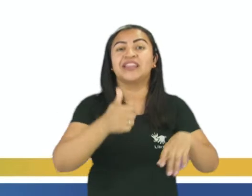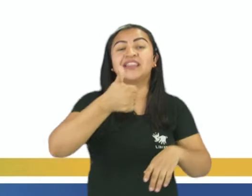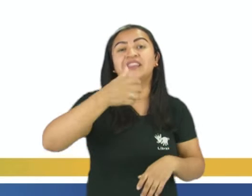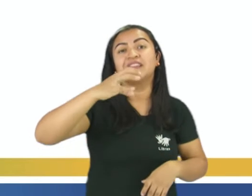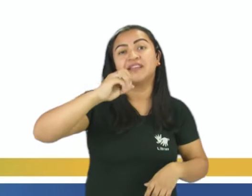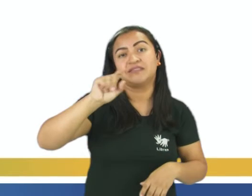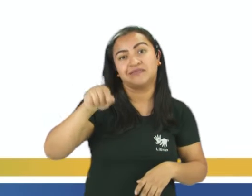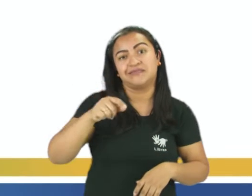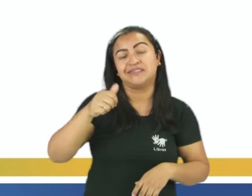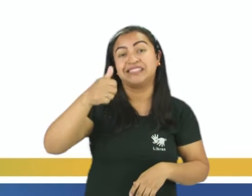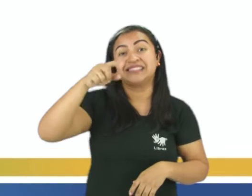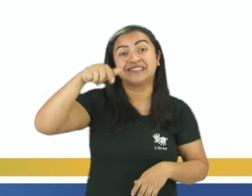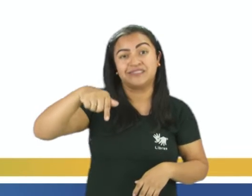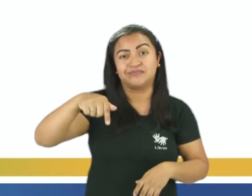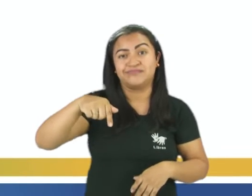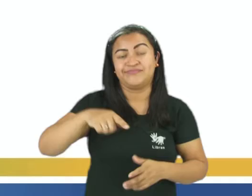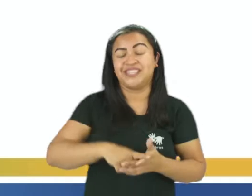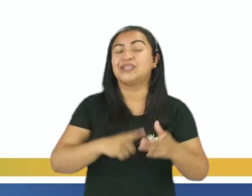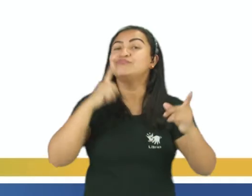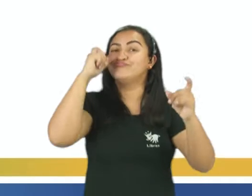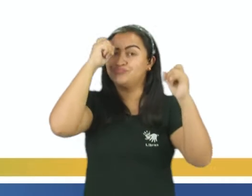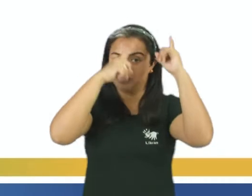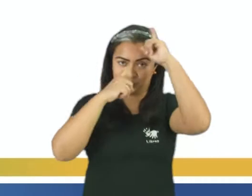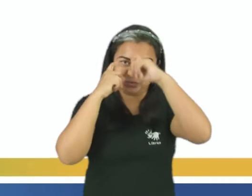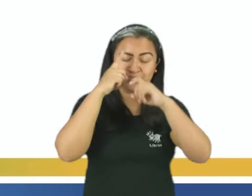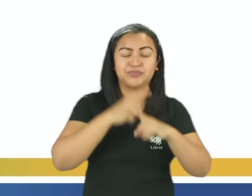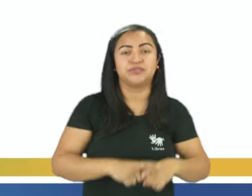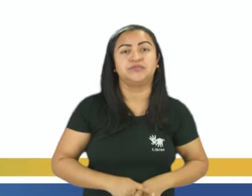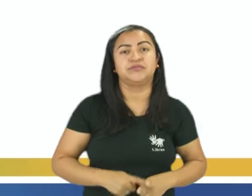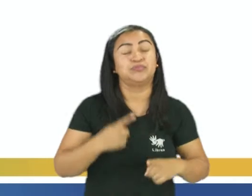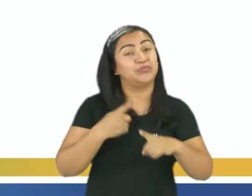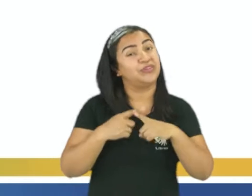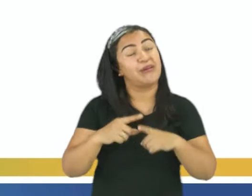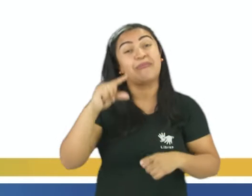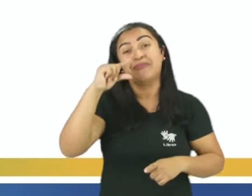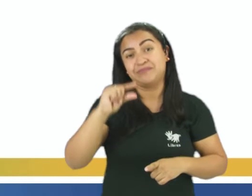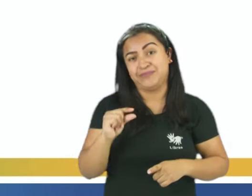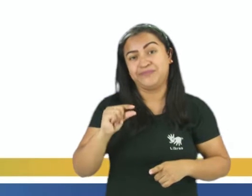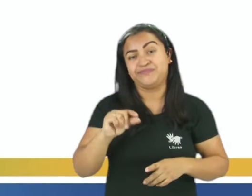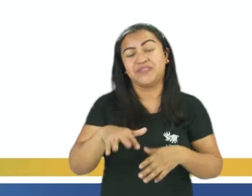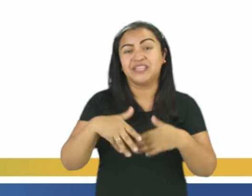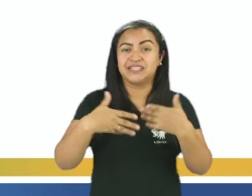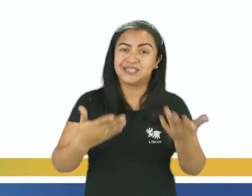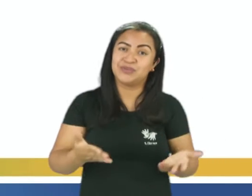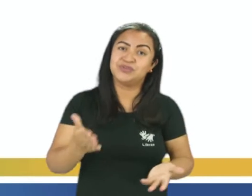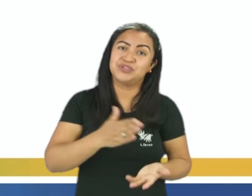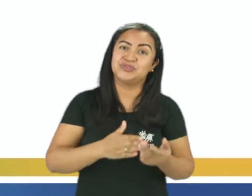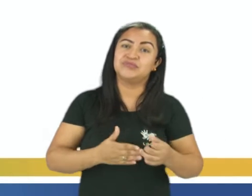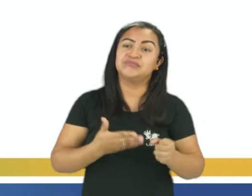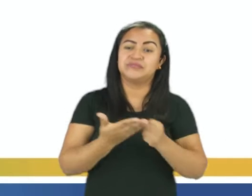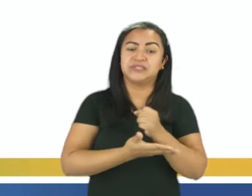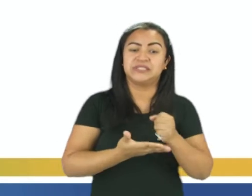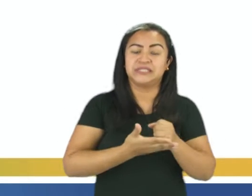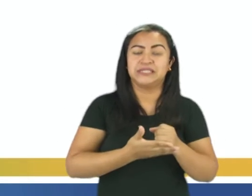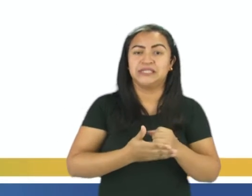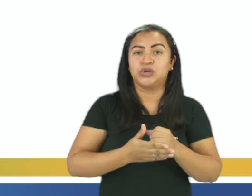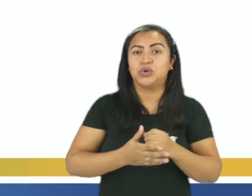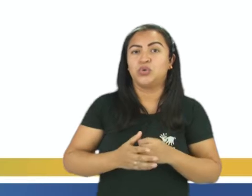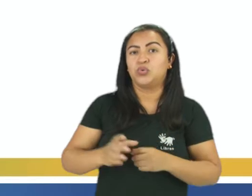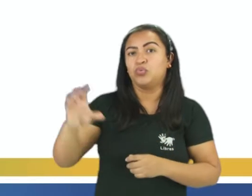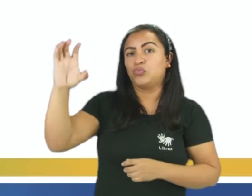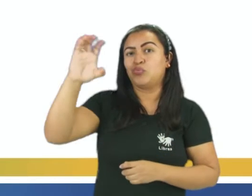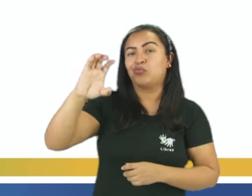Então, é preocupante, né, é preocupante. Então, aí, se a gente fosse basear com o nosso vizinho ali, Rondônia,